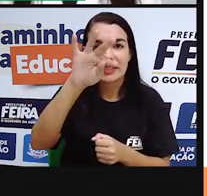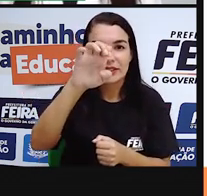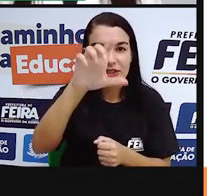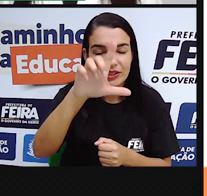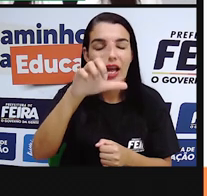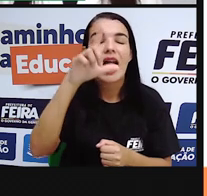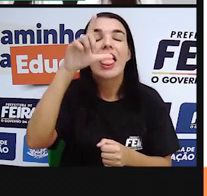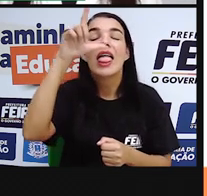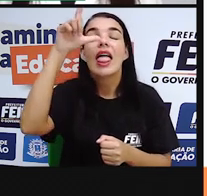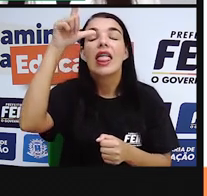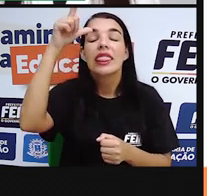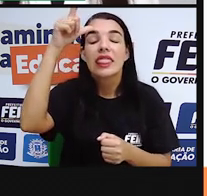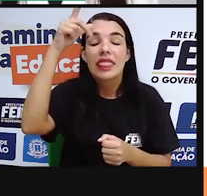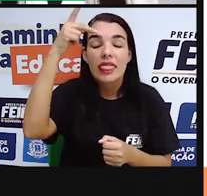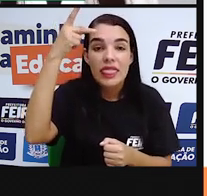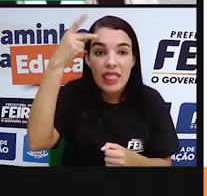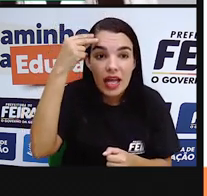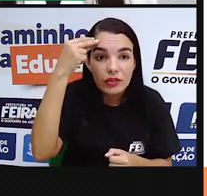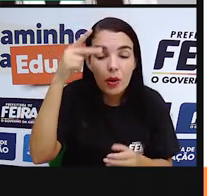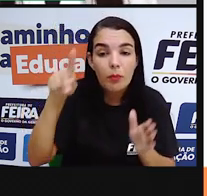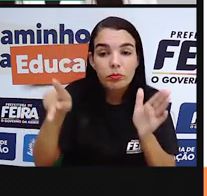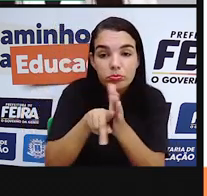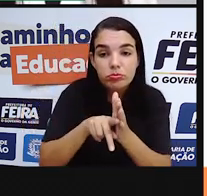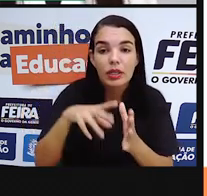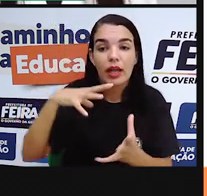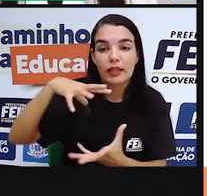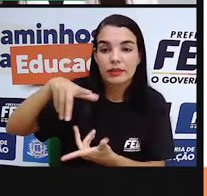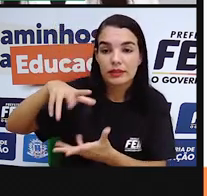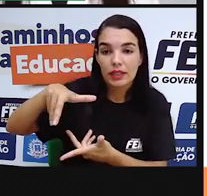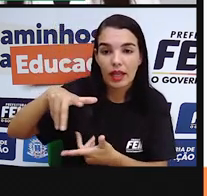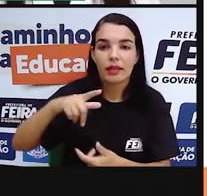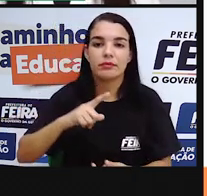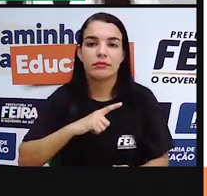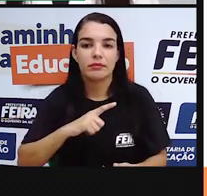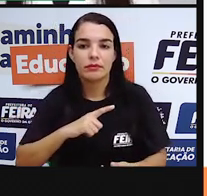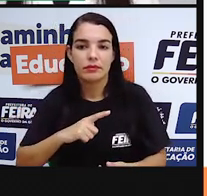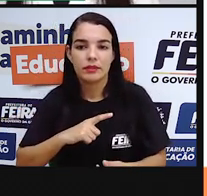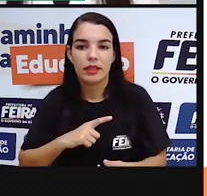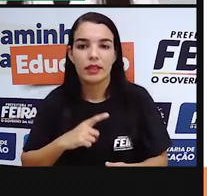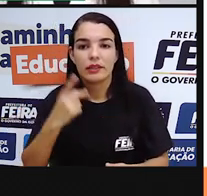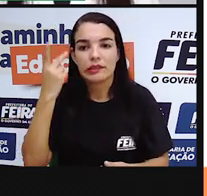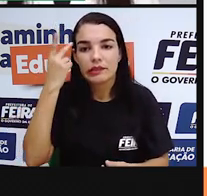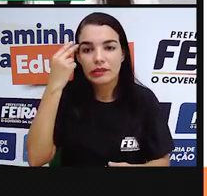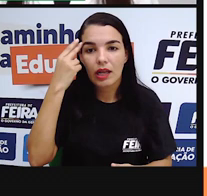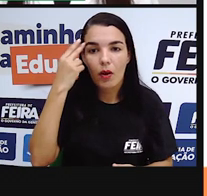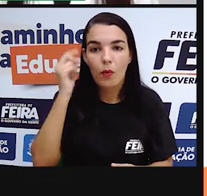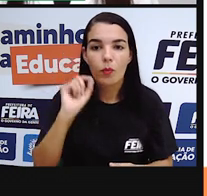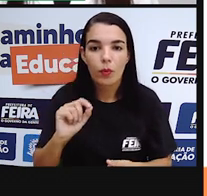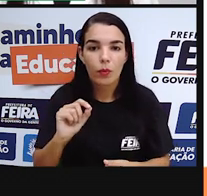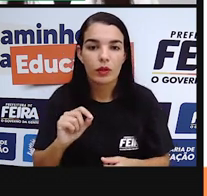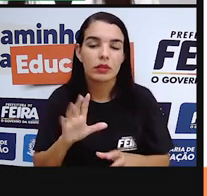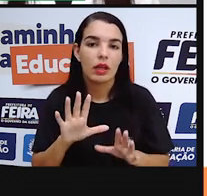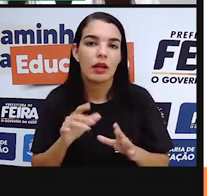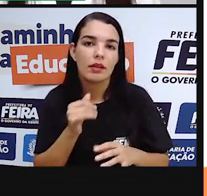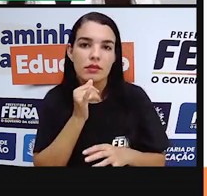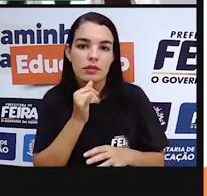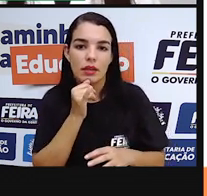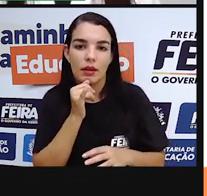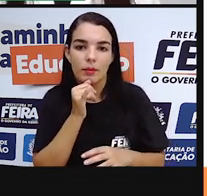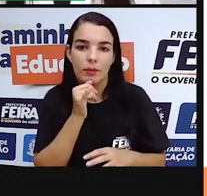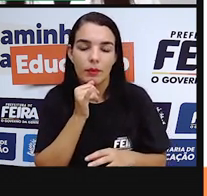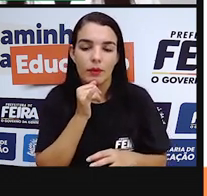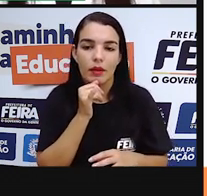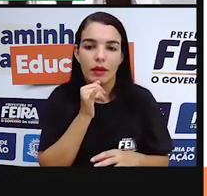Nós temos satélites naturais e satélites artificiais. Os satélites artificiais são aqueles que são feitos